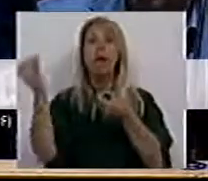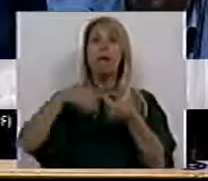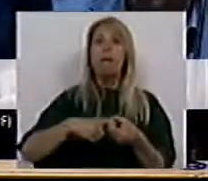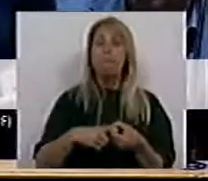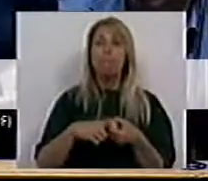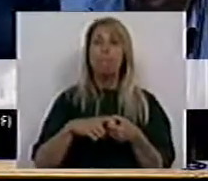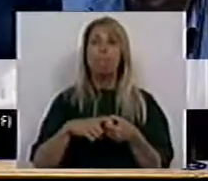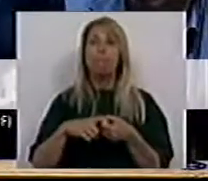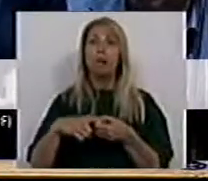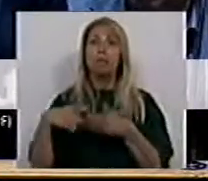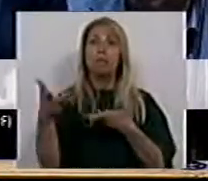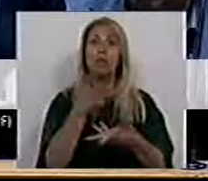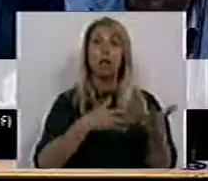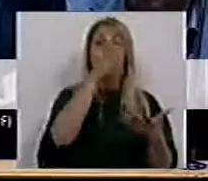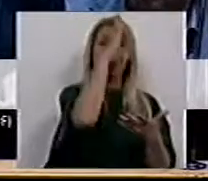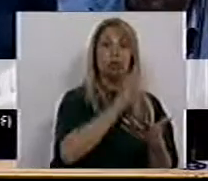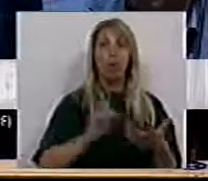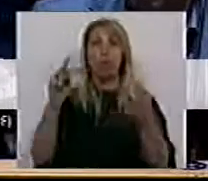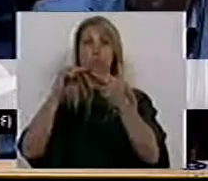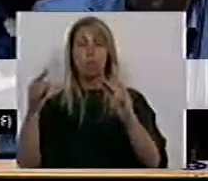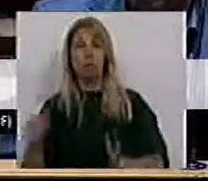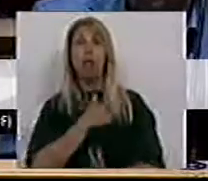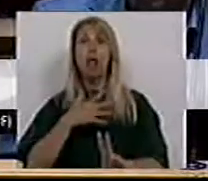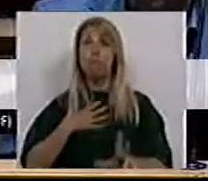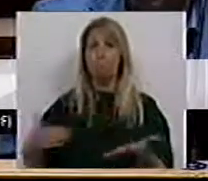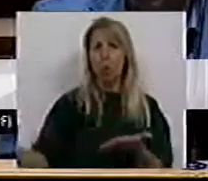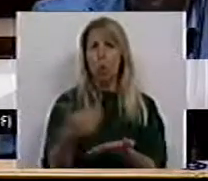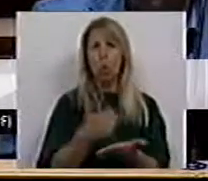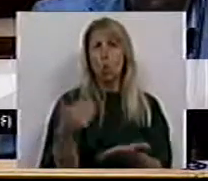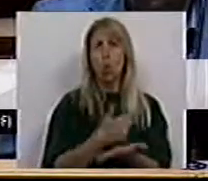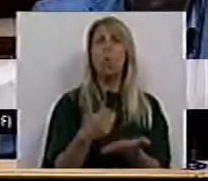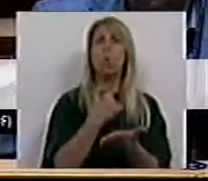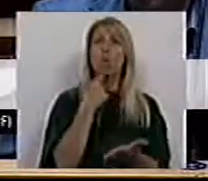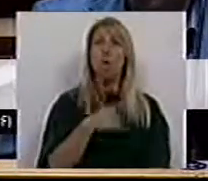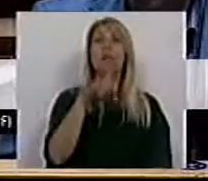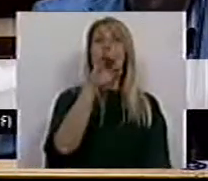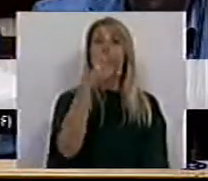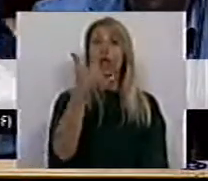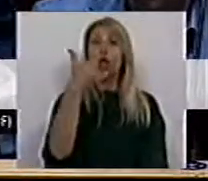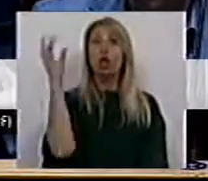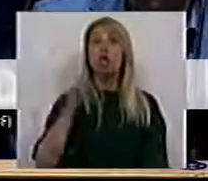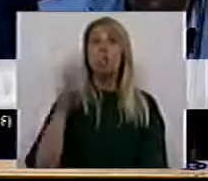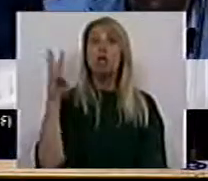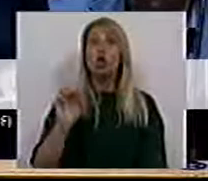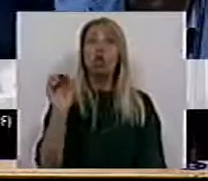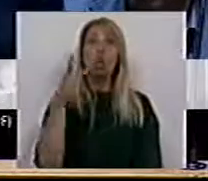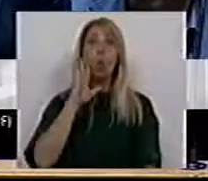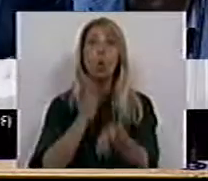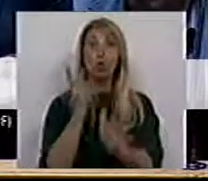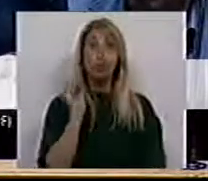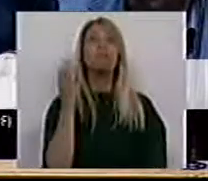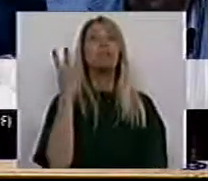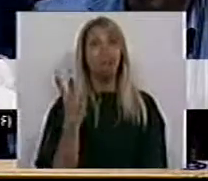municípios, uma empresa lucrativa, 62 milhões de euros nos últimos três anos,